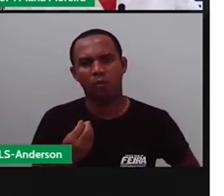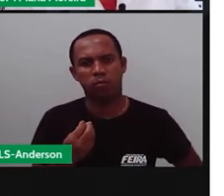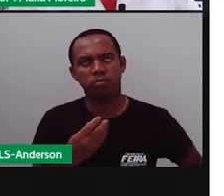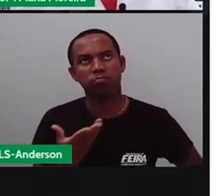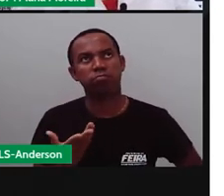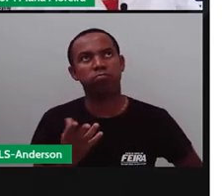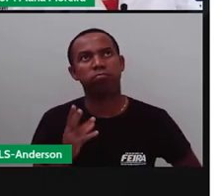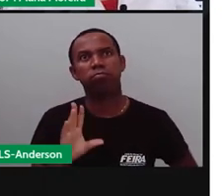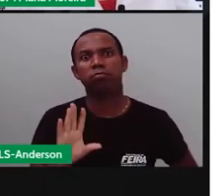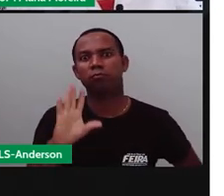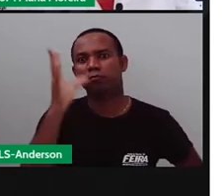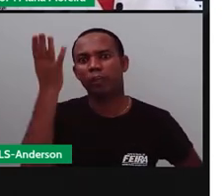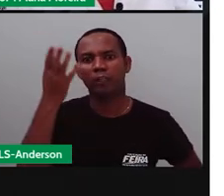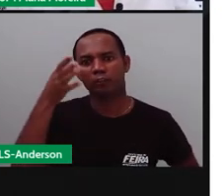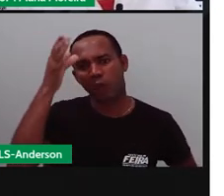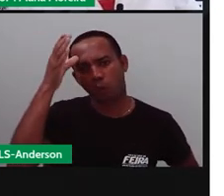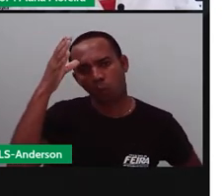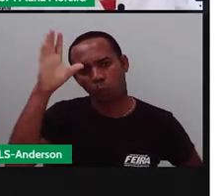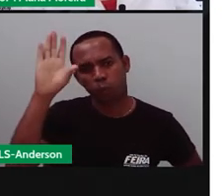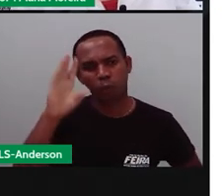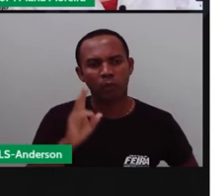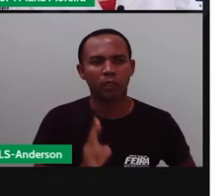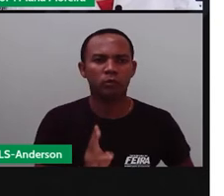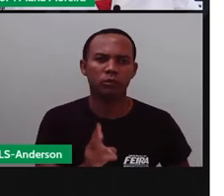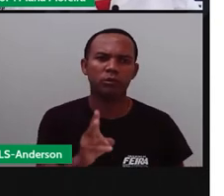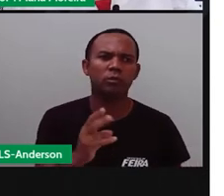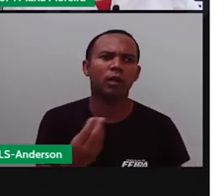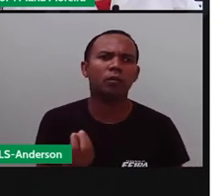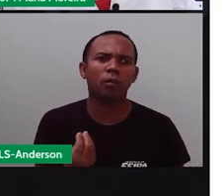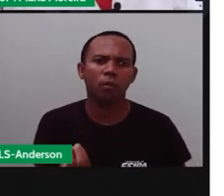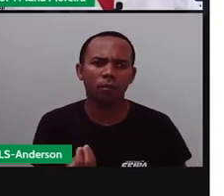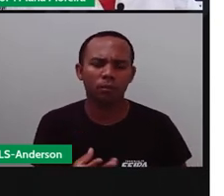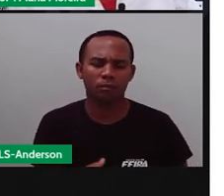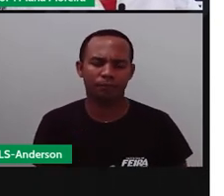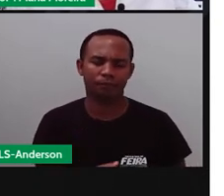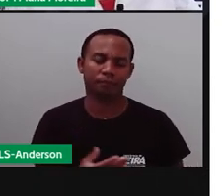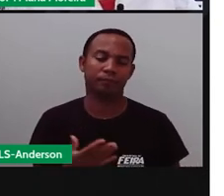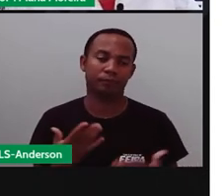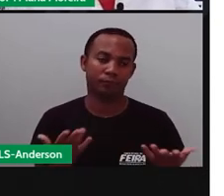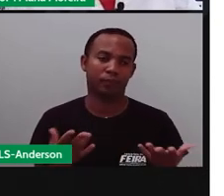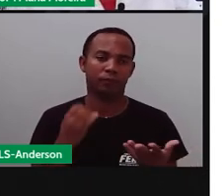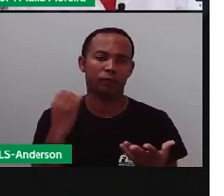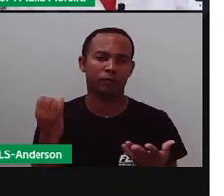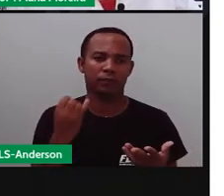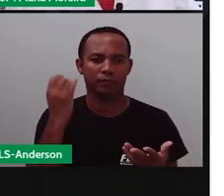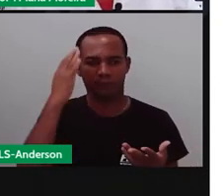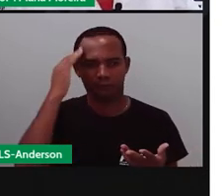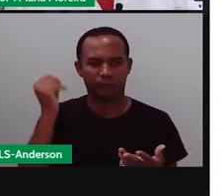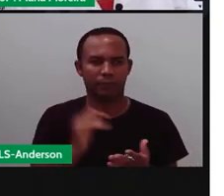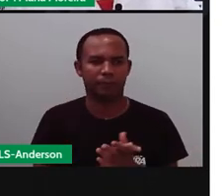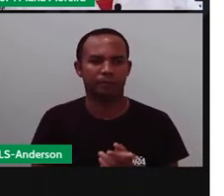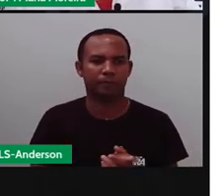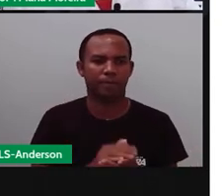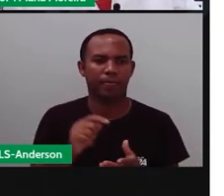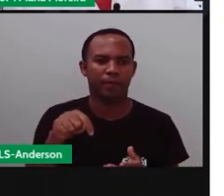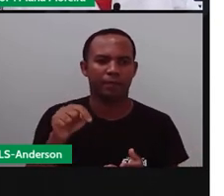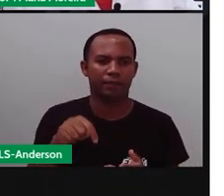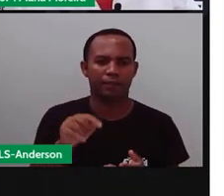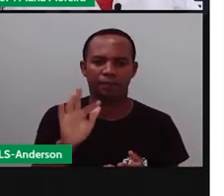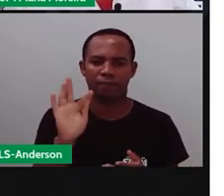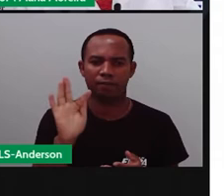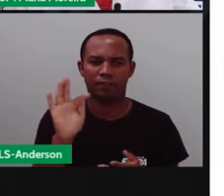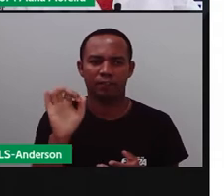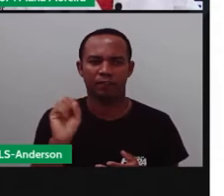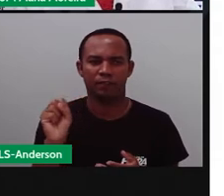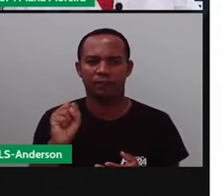Vocês conseguem aí imaginar o que seriam as tradições, né, do São João? Aqui em Feira, será que a gente tem alguma